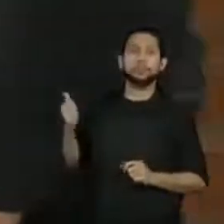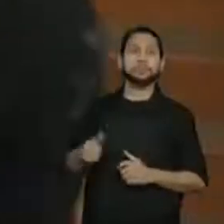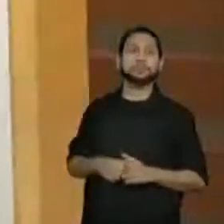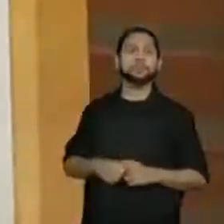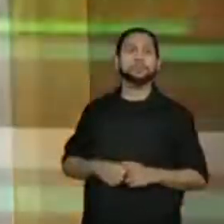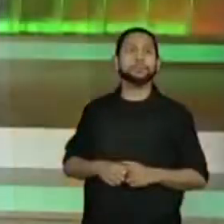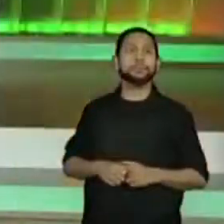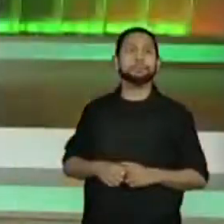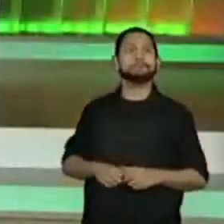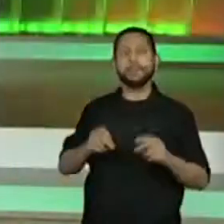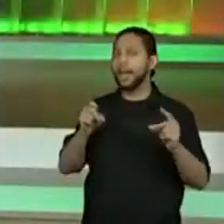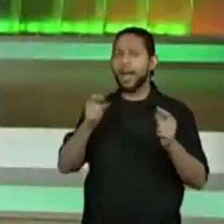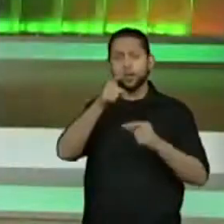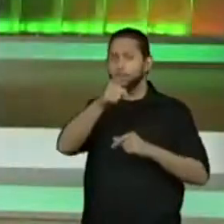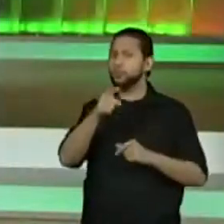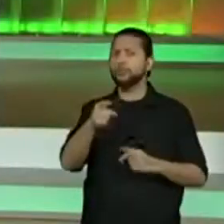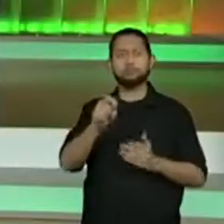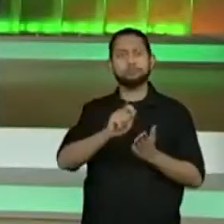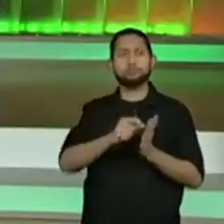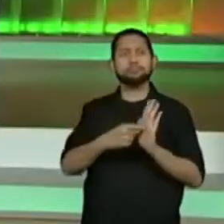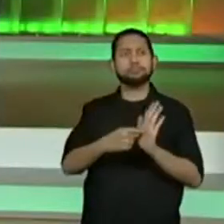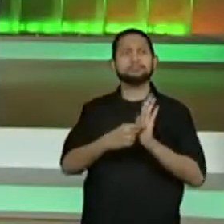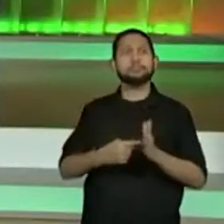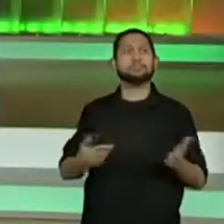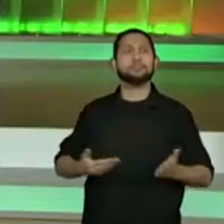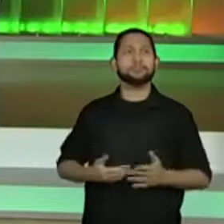assunto. É justamente como eu queria finalizar.